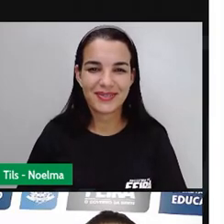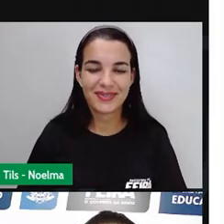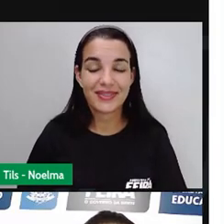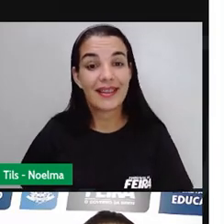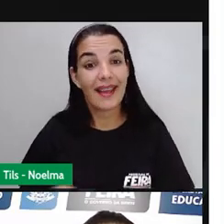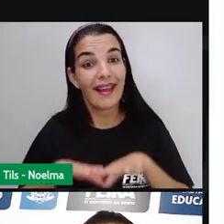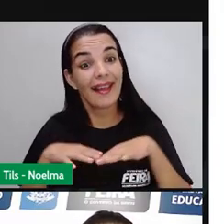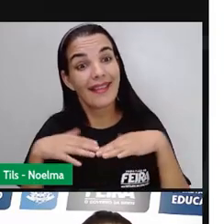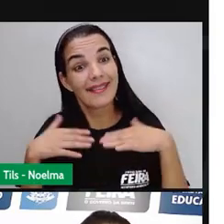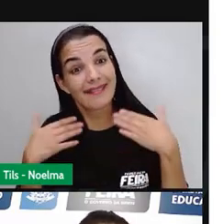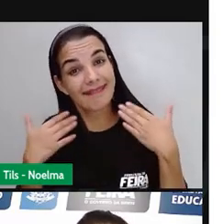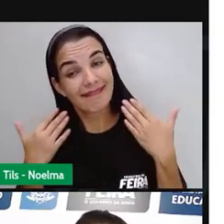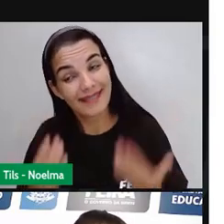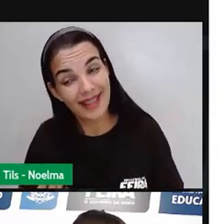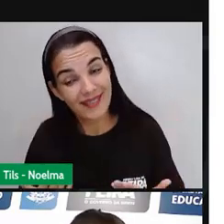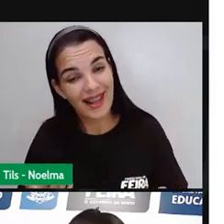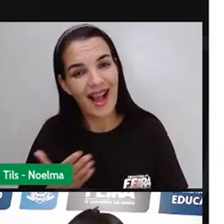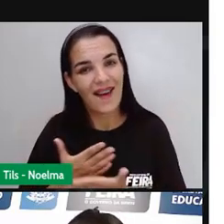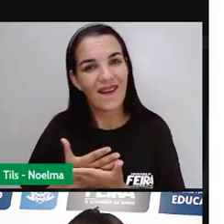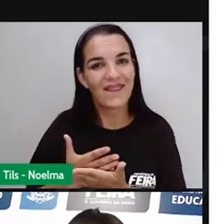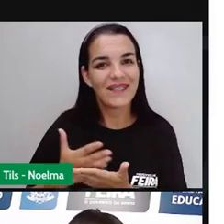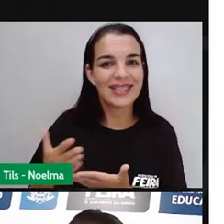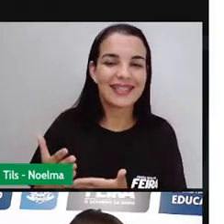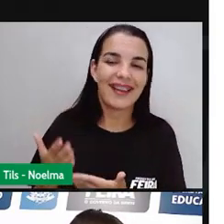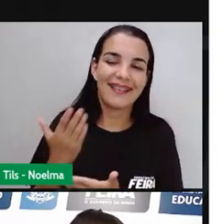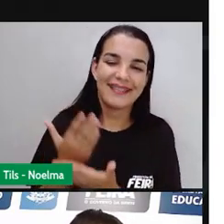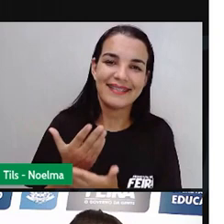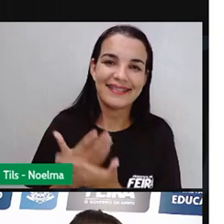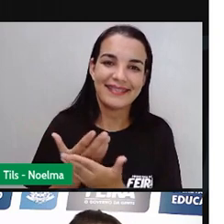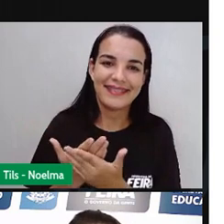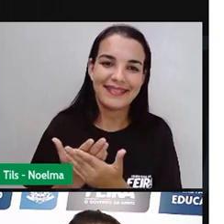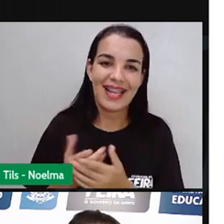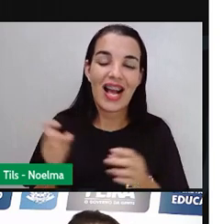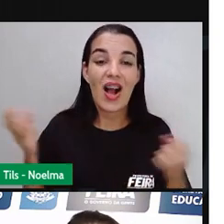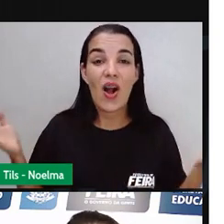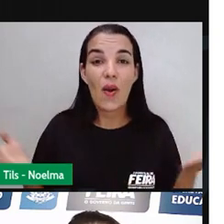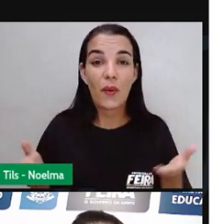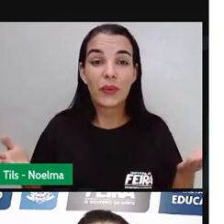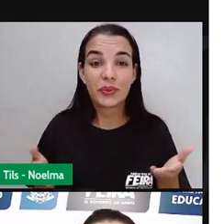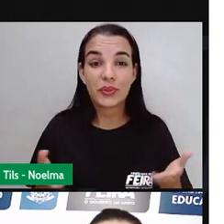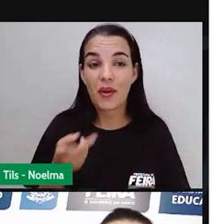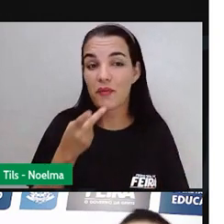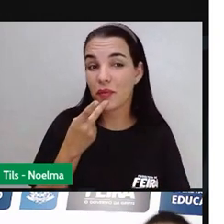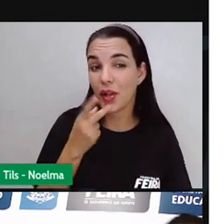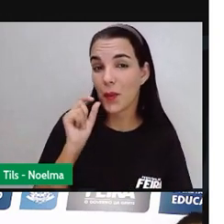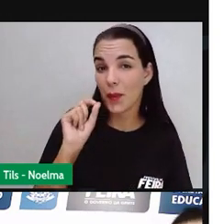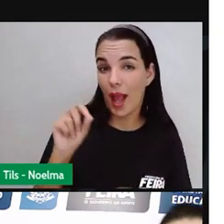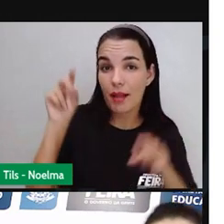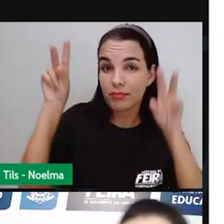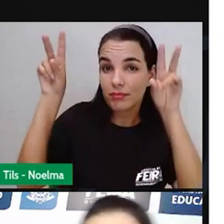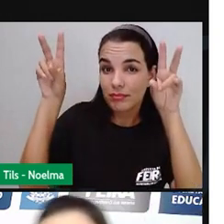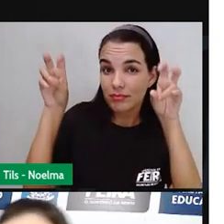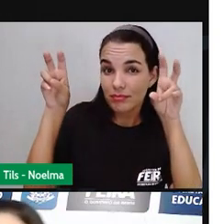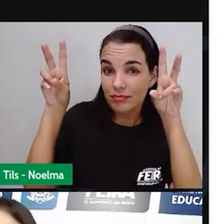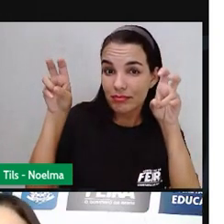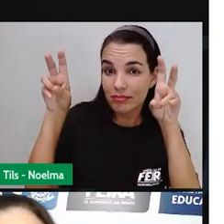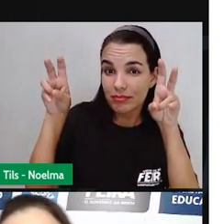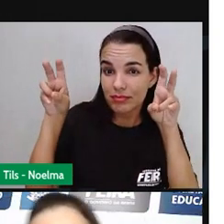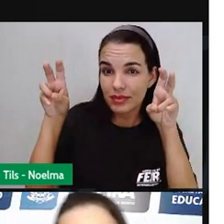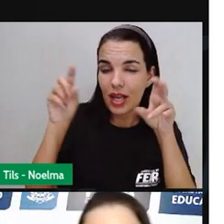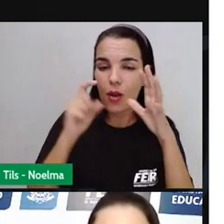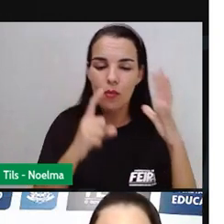E assim a gente começa a nossa aula, que hoje será sobre a